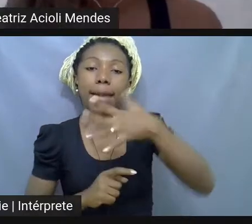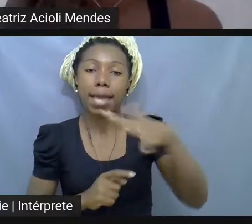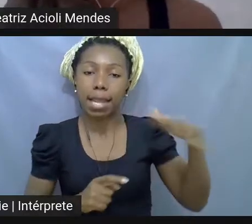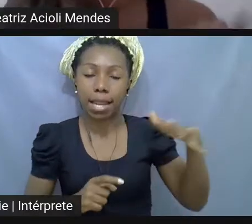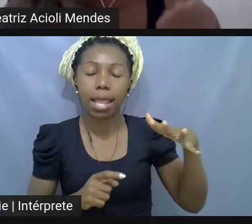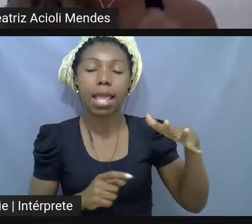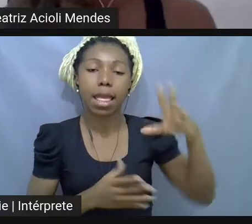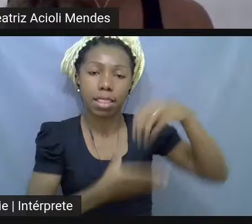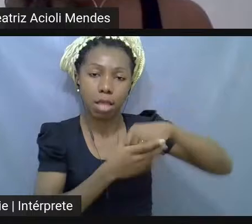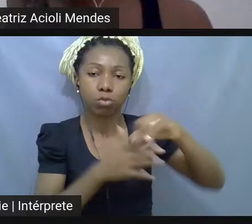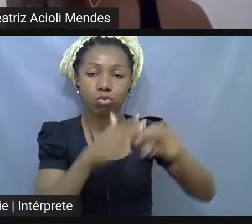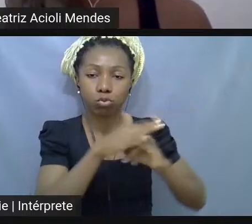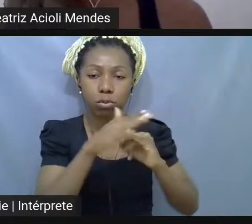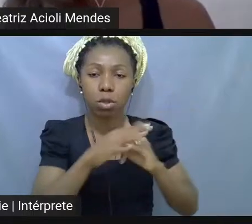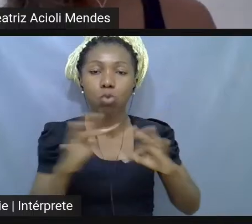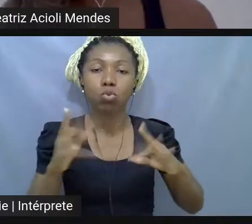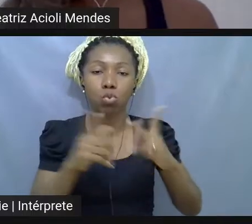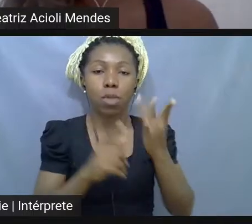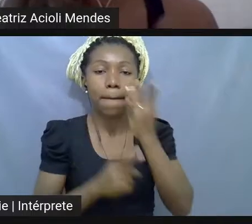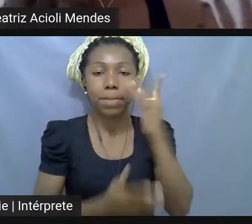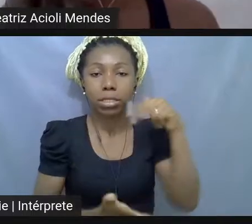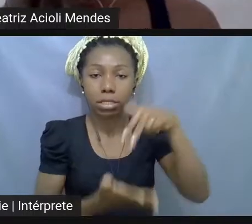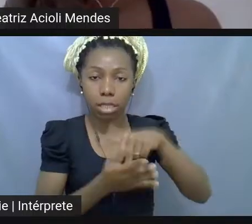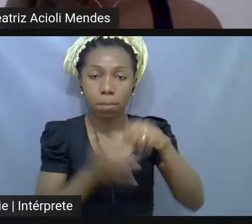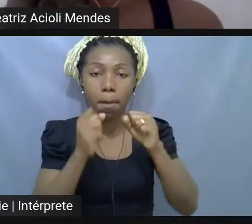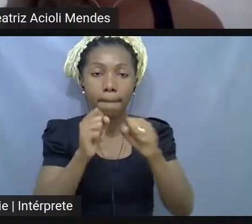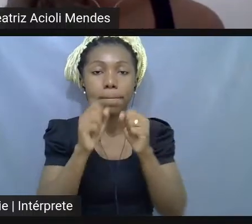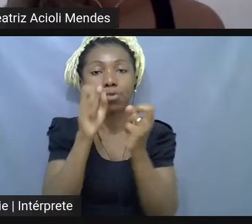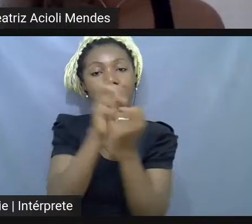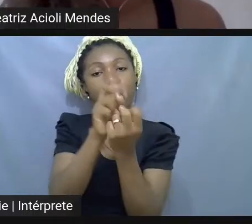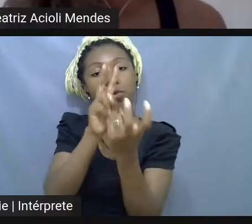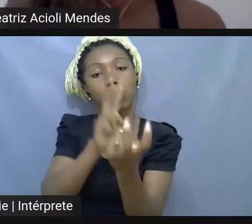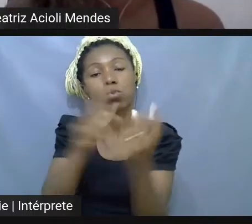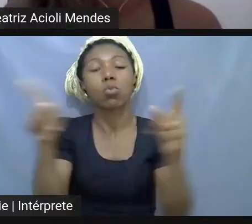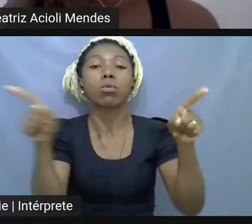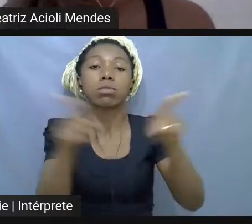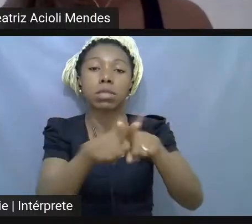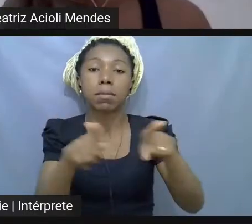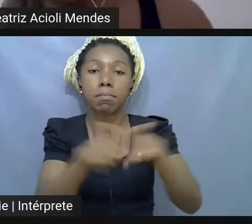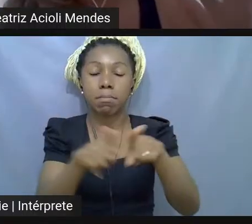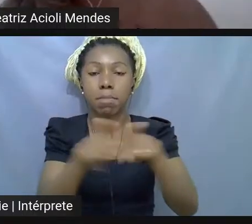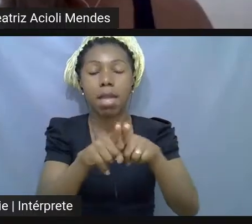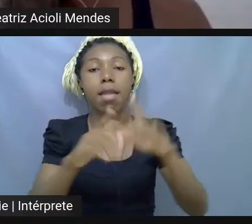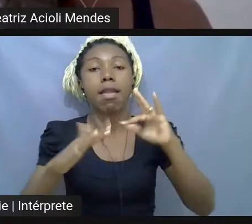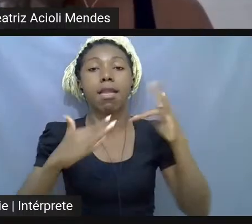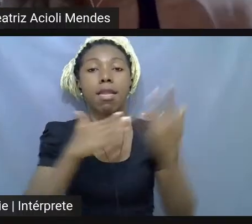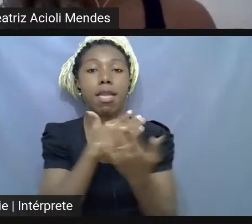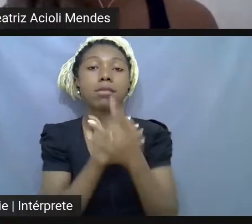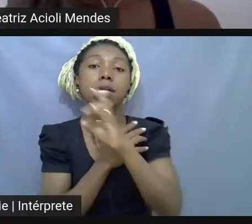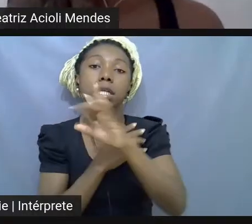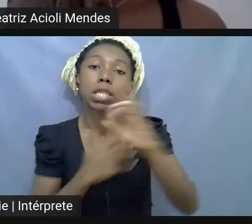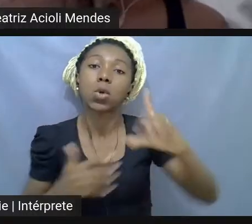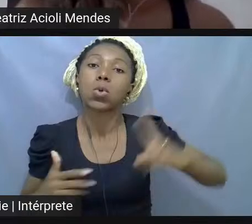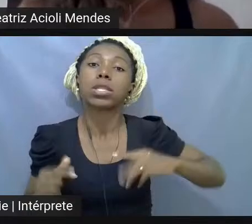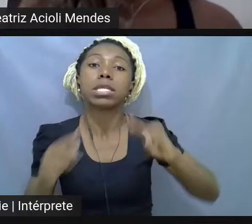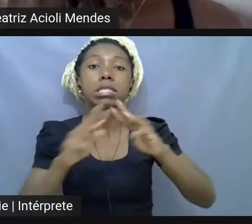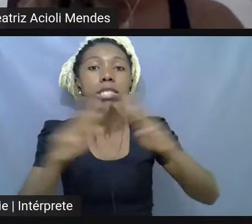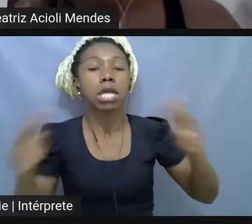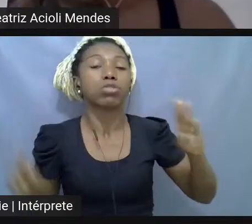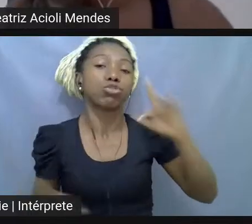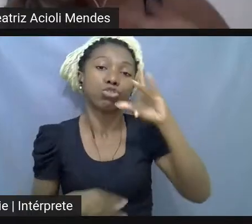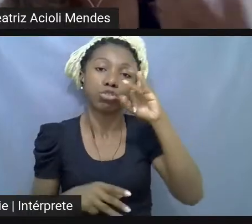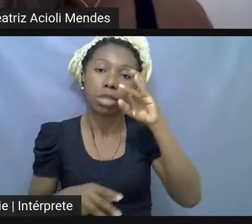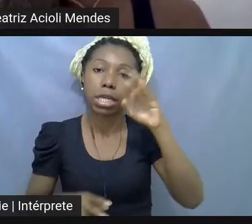presenciais mas também a gente pode ter virtualmente pelas redes sociais de cada um deles como site Instagram Facebook